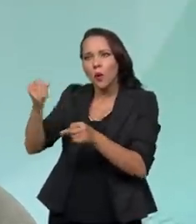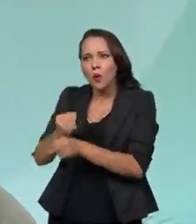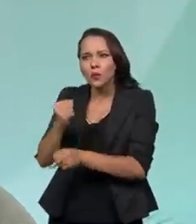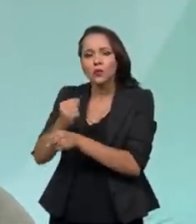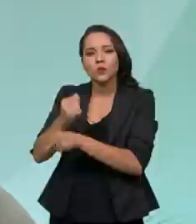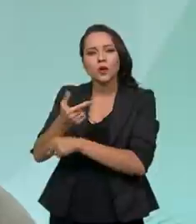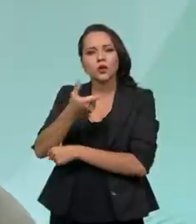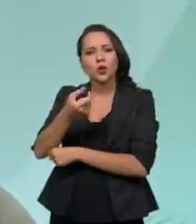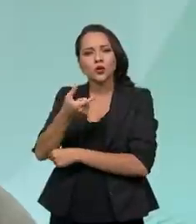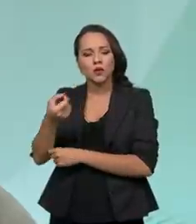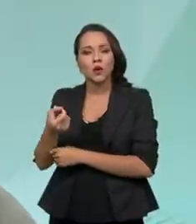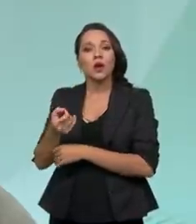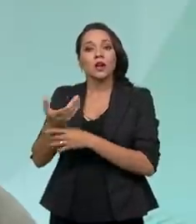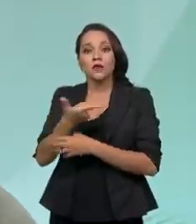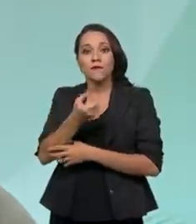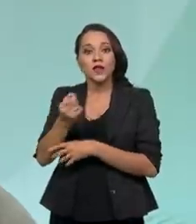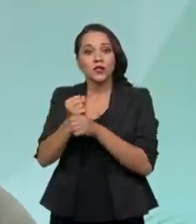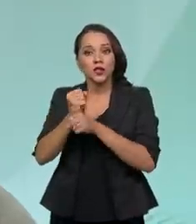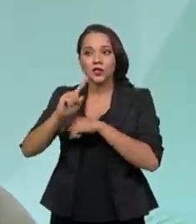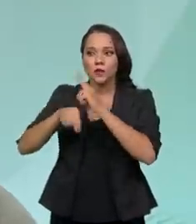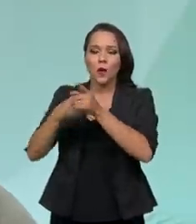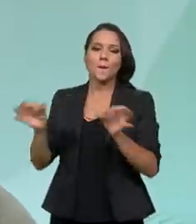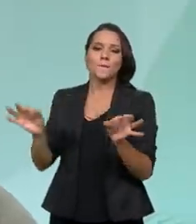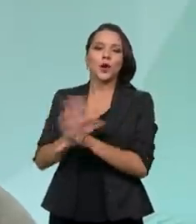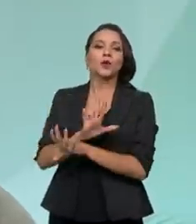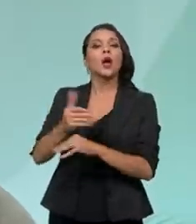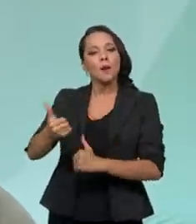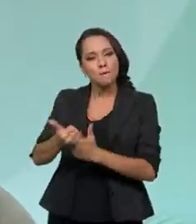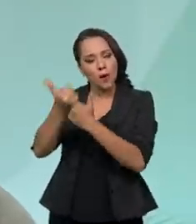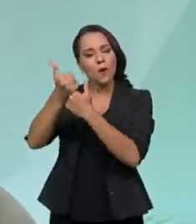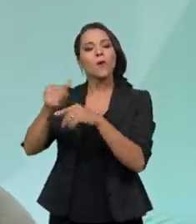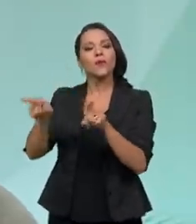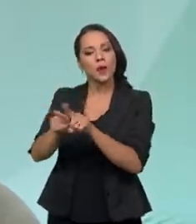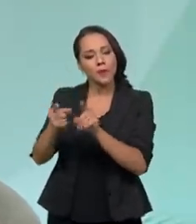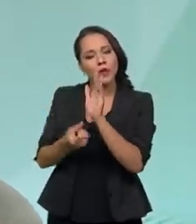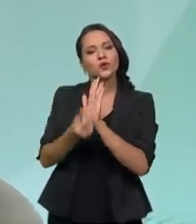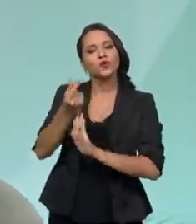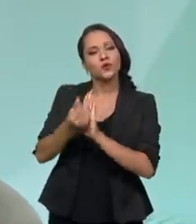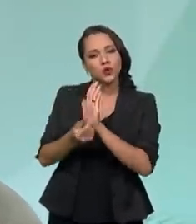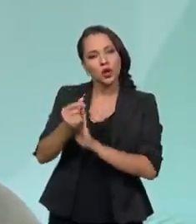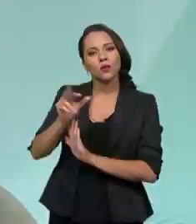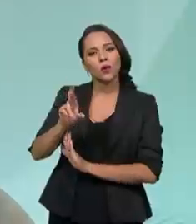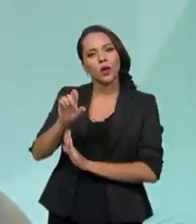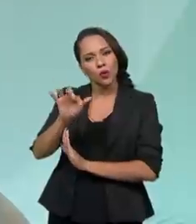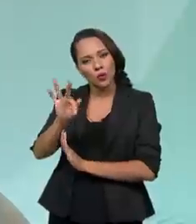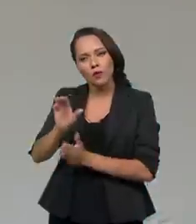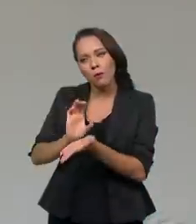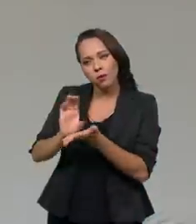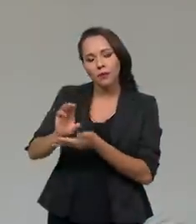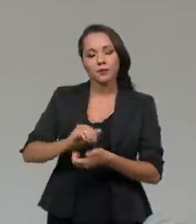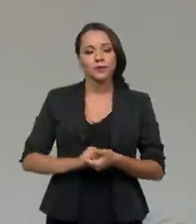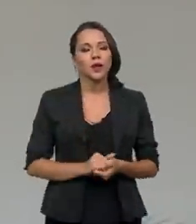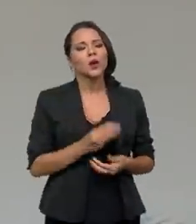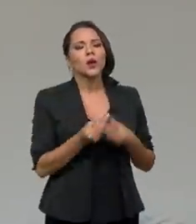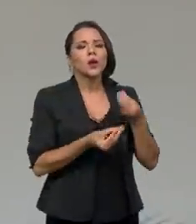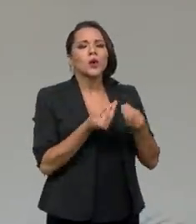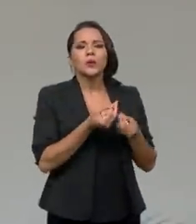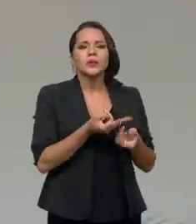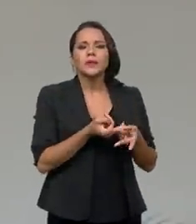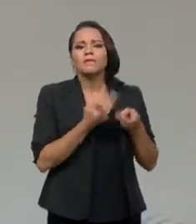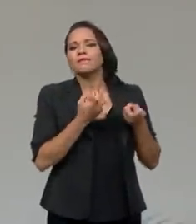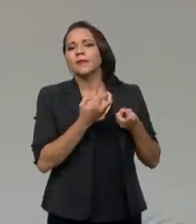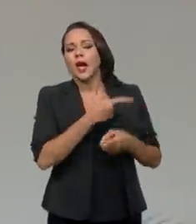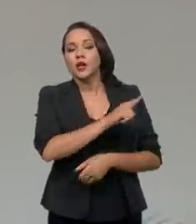20 anos e agora ficou pronto, com apoio também de recursos REUF. E como que o senhor avalia a